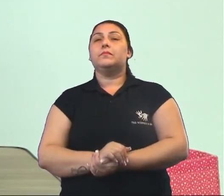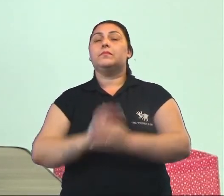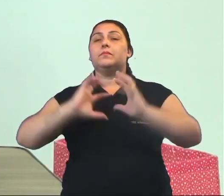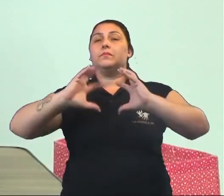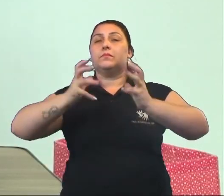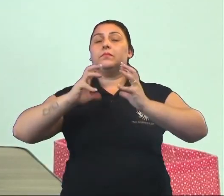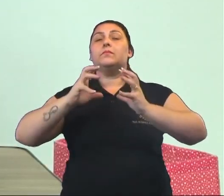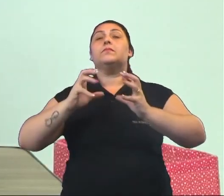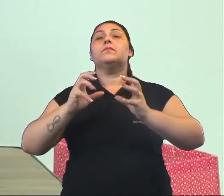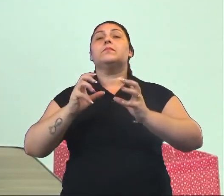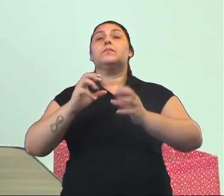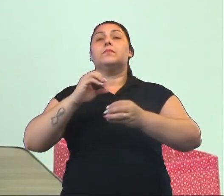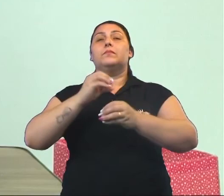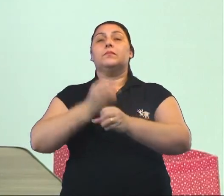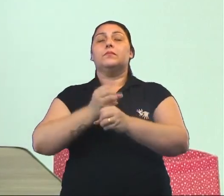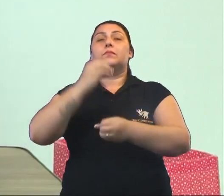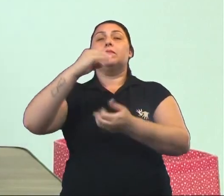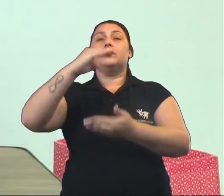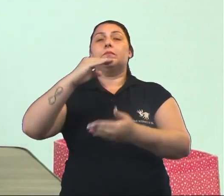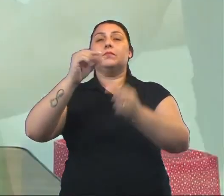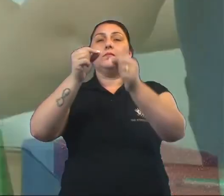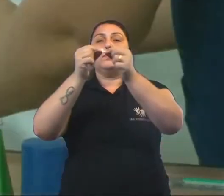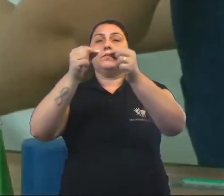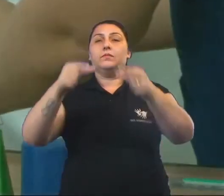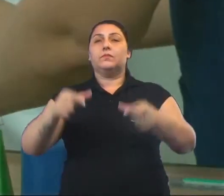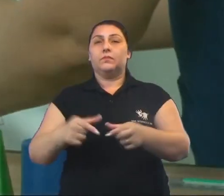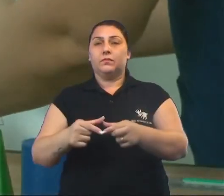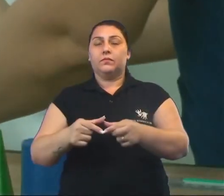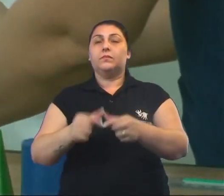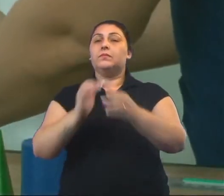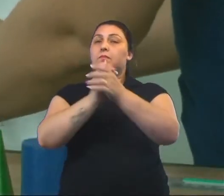esfera? Parabéns para quem respondeu que é cone.